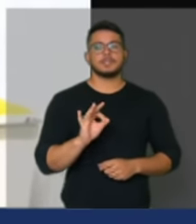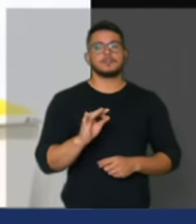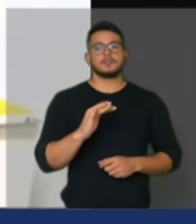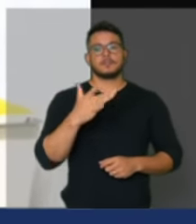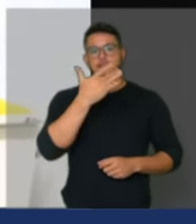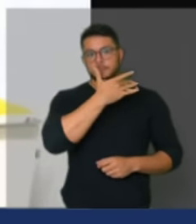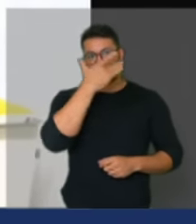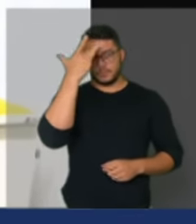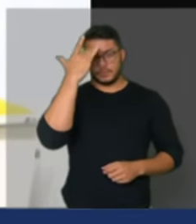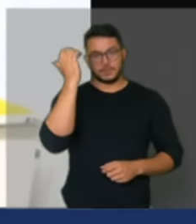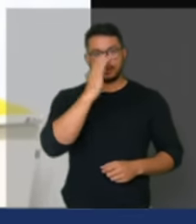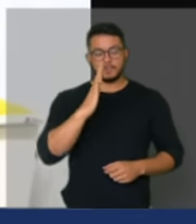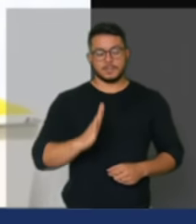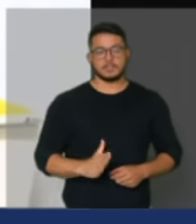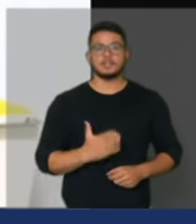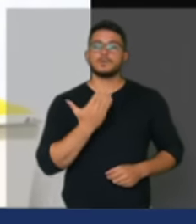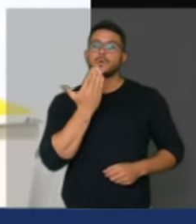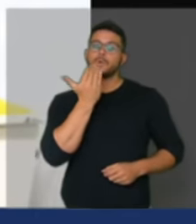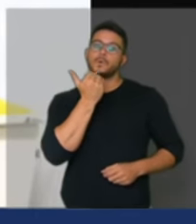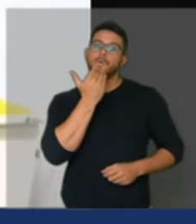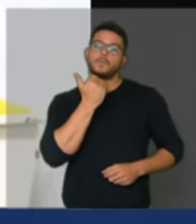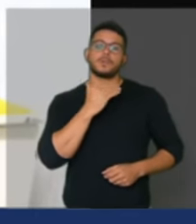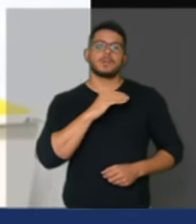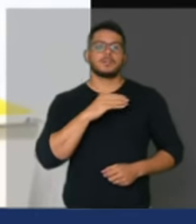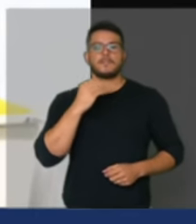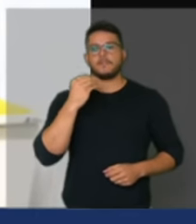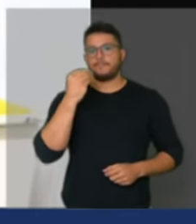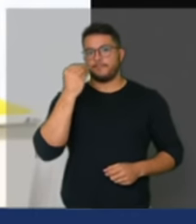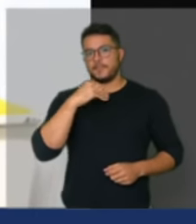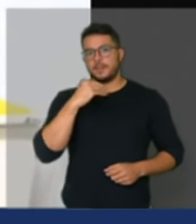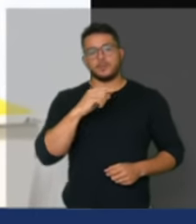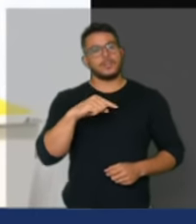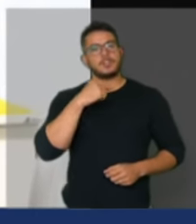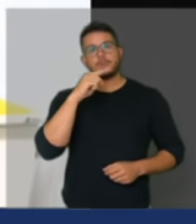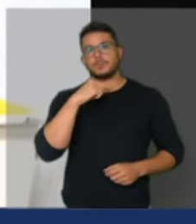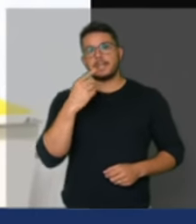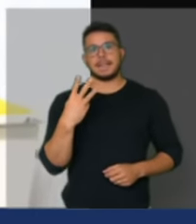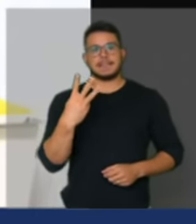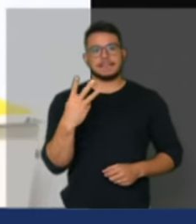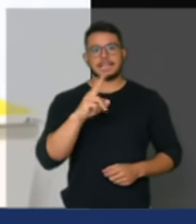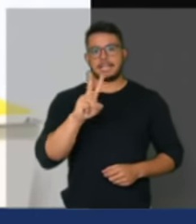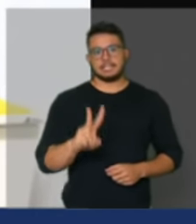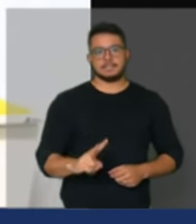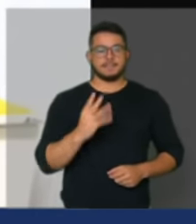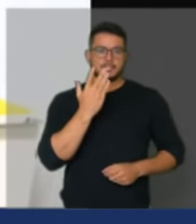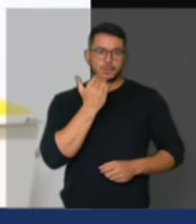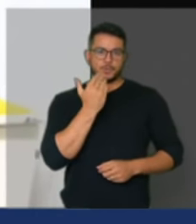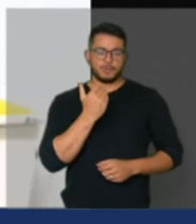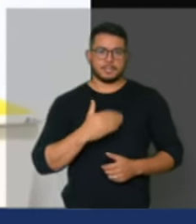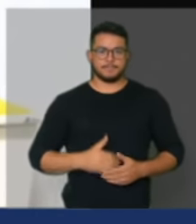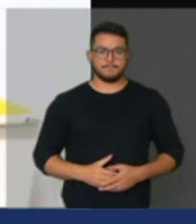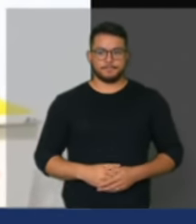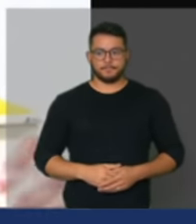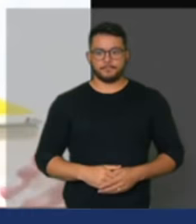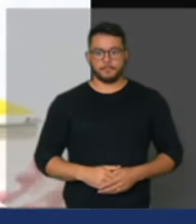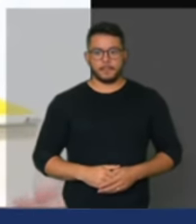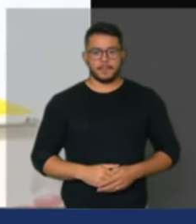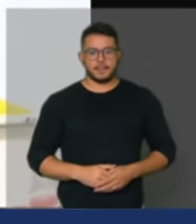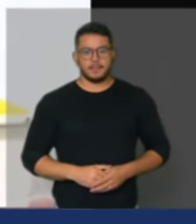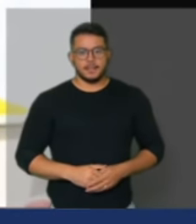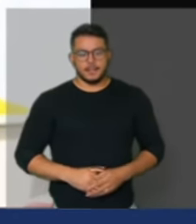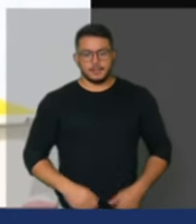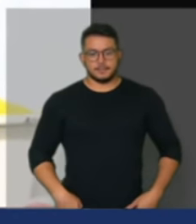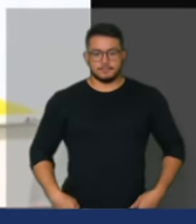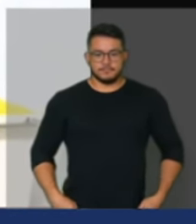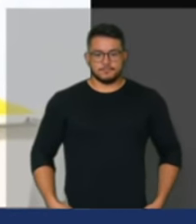por conta das dificuldades que estão enfrentando neste Brasil comandado por Bolsonaro. Ninguém consegue